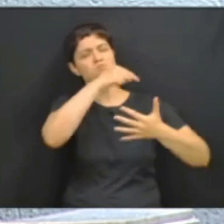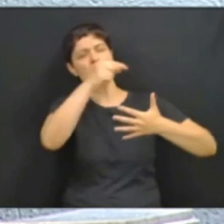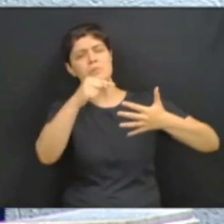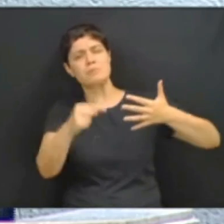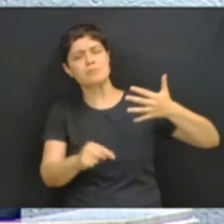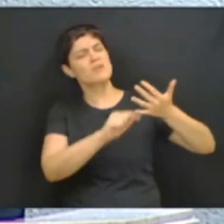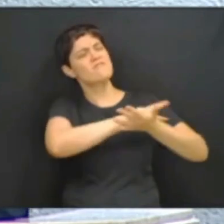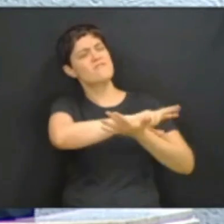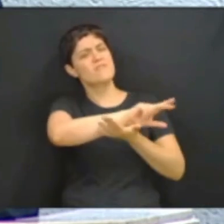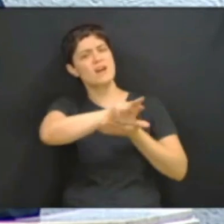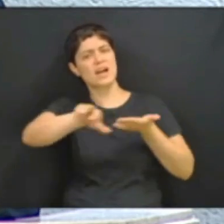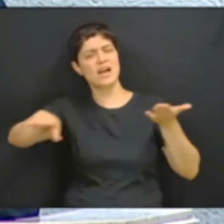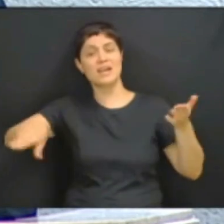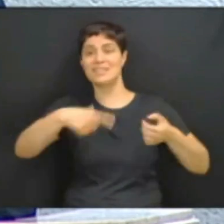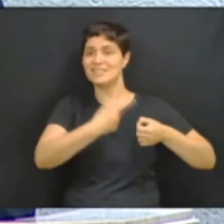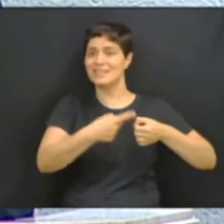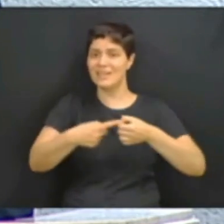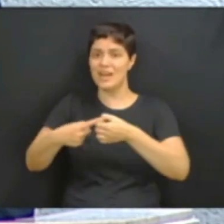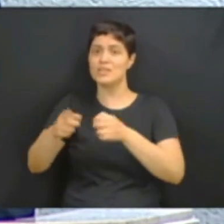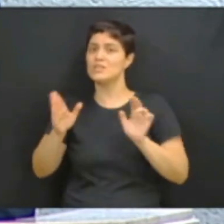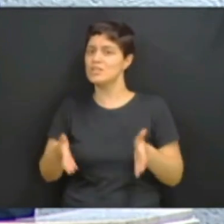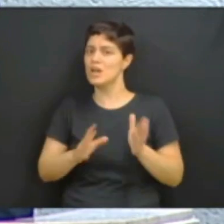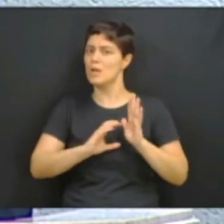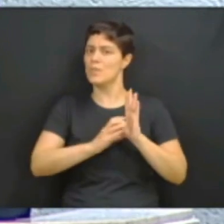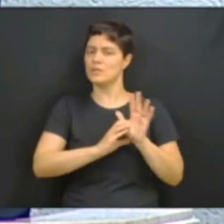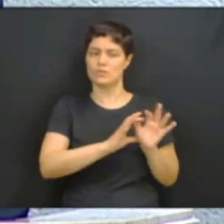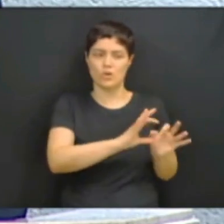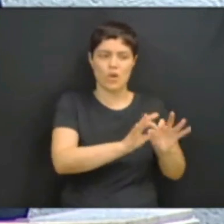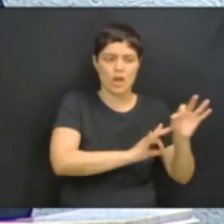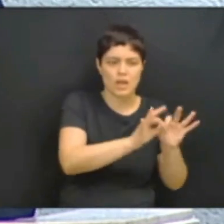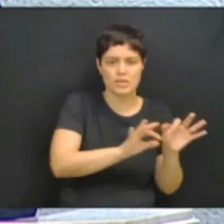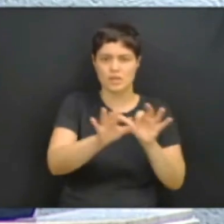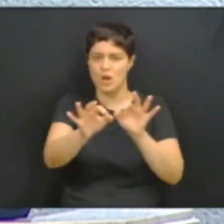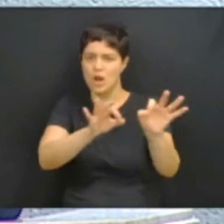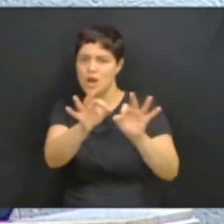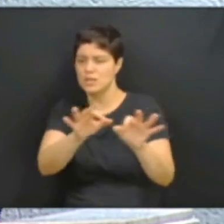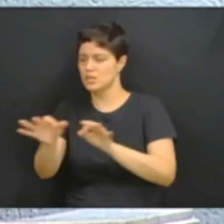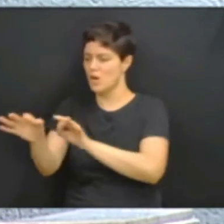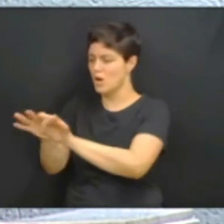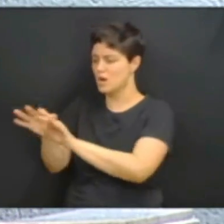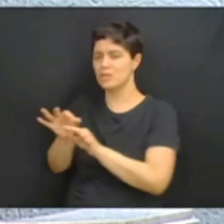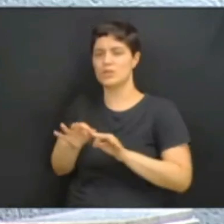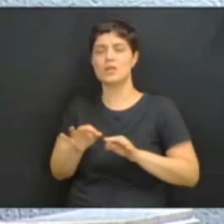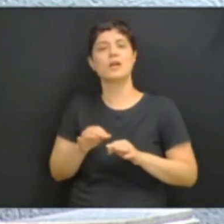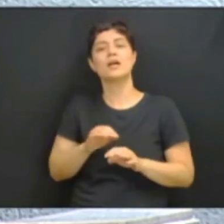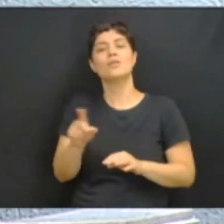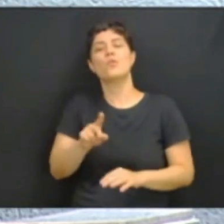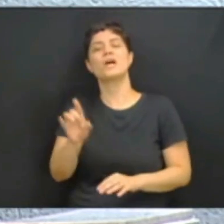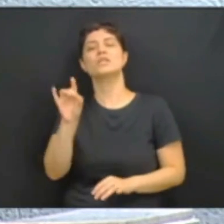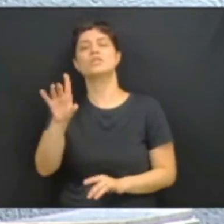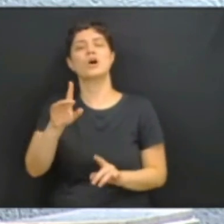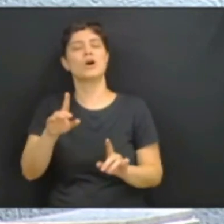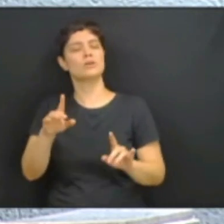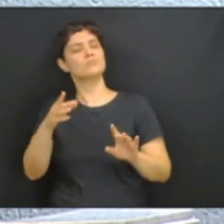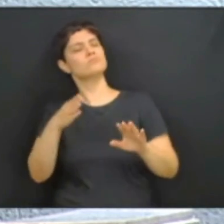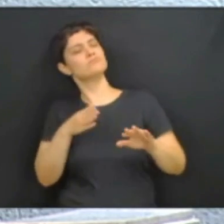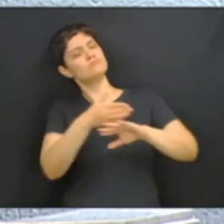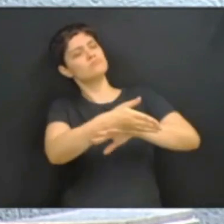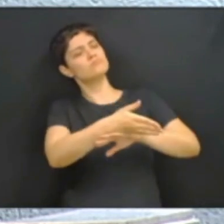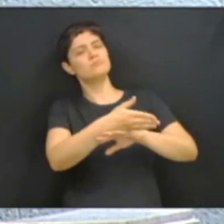municípios que o Podemos se organiza, não para participar da eleição como